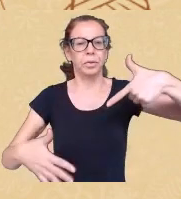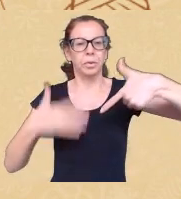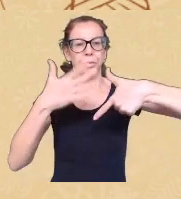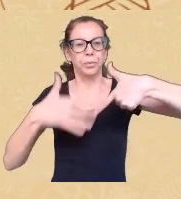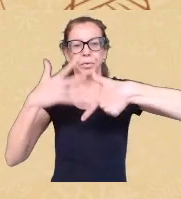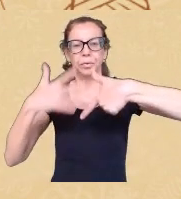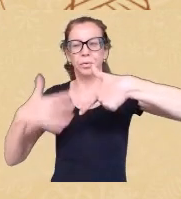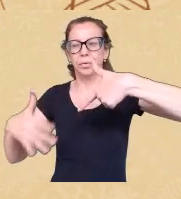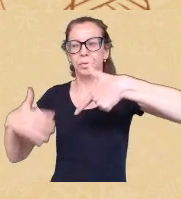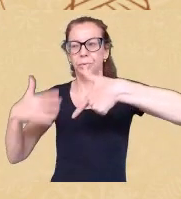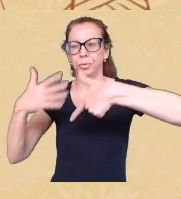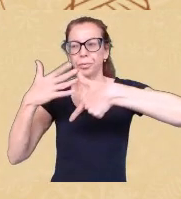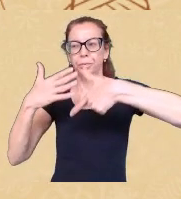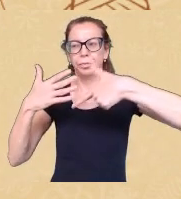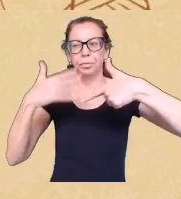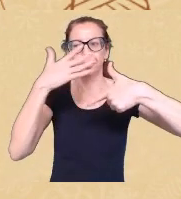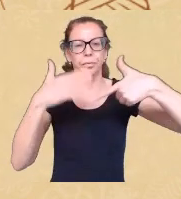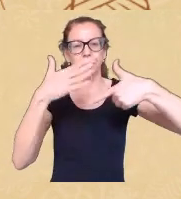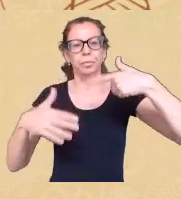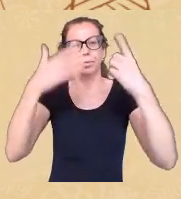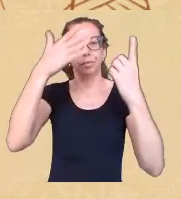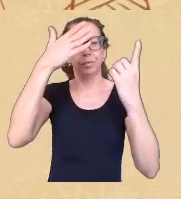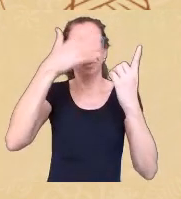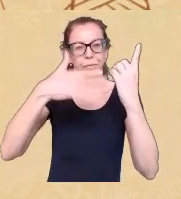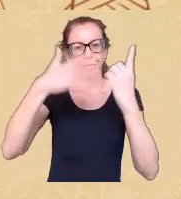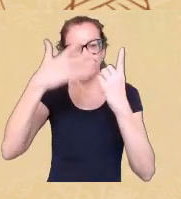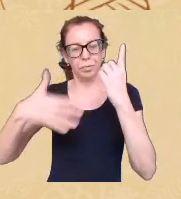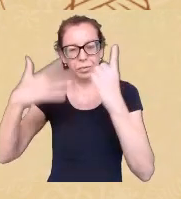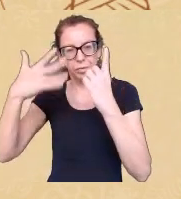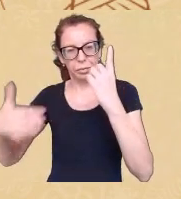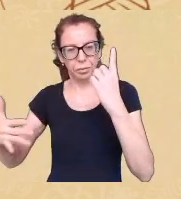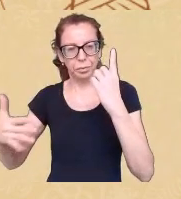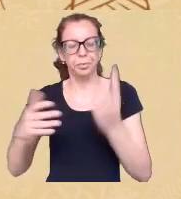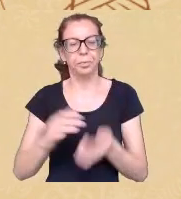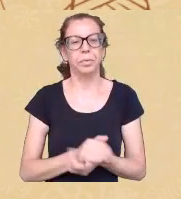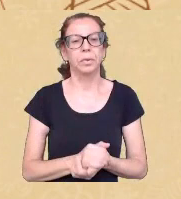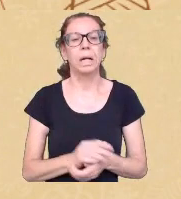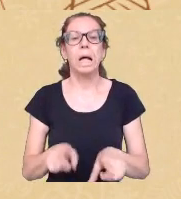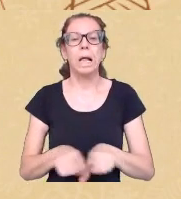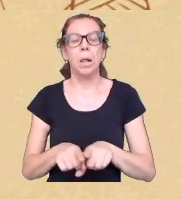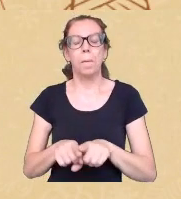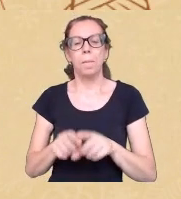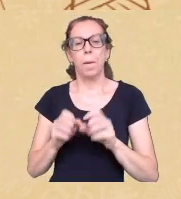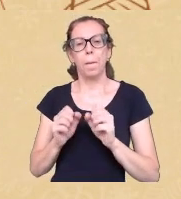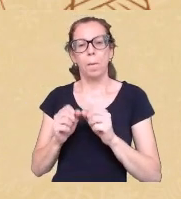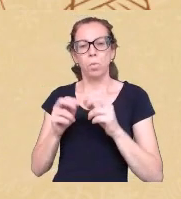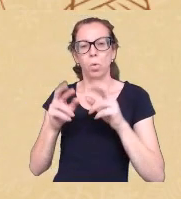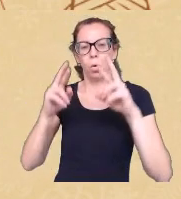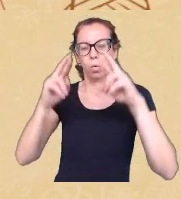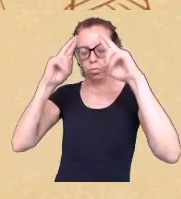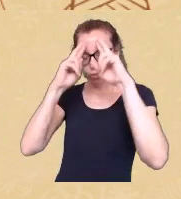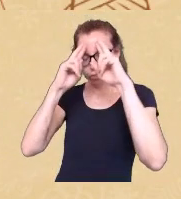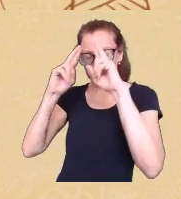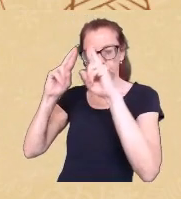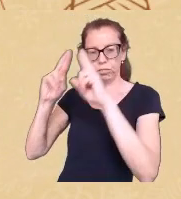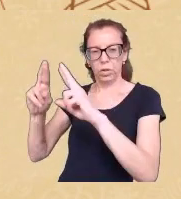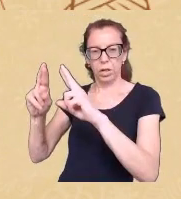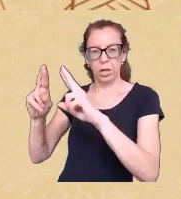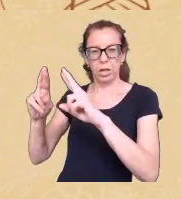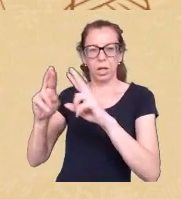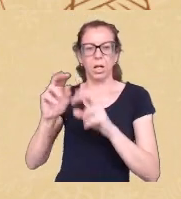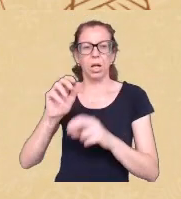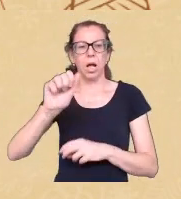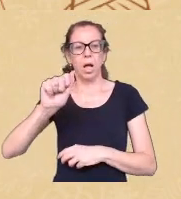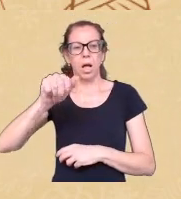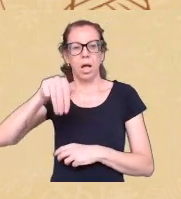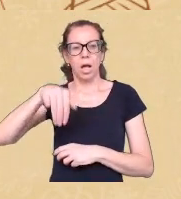eles também e com muito respeito ao trabalho da Amapsique eu